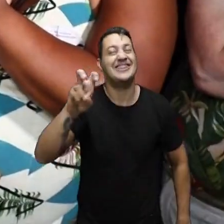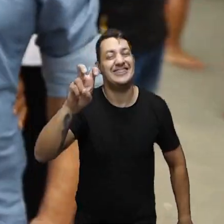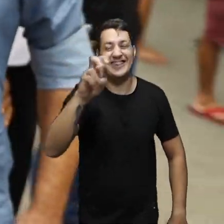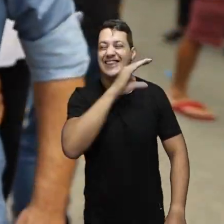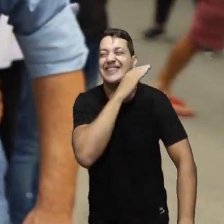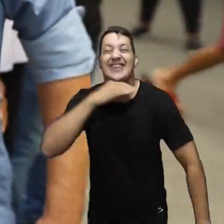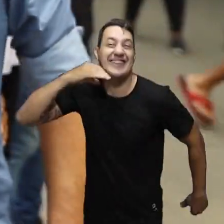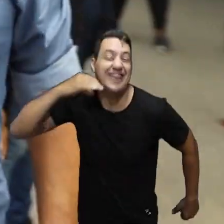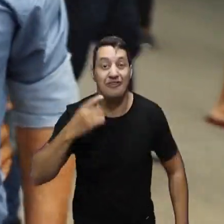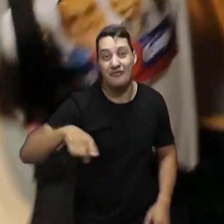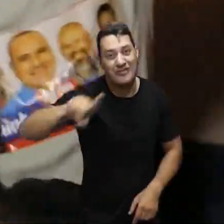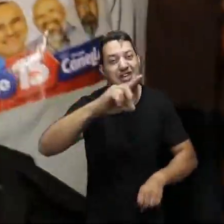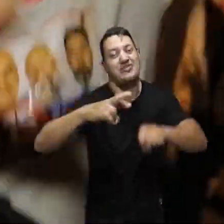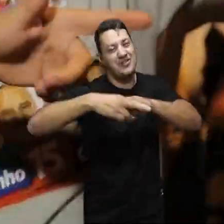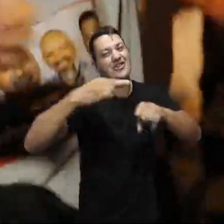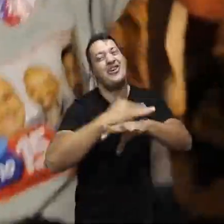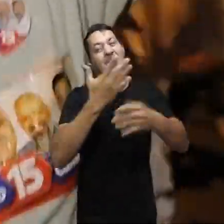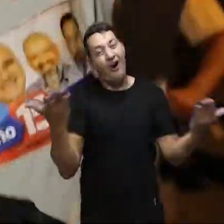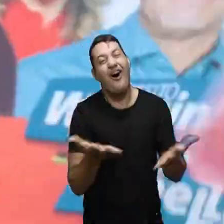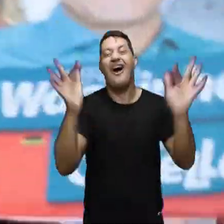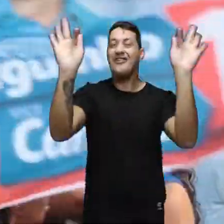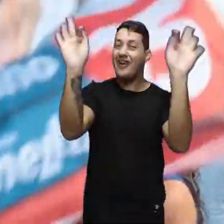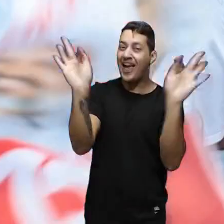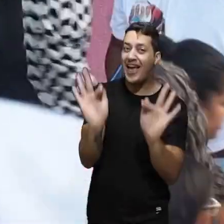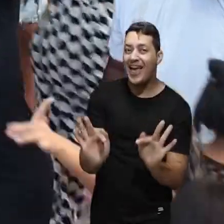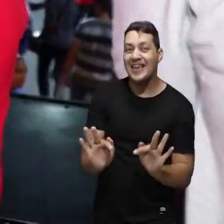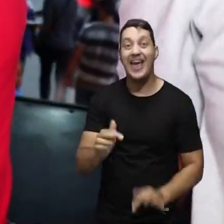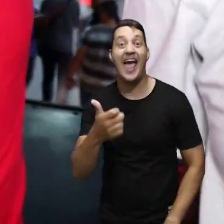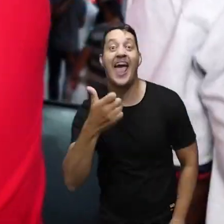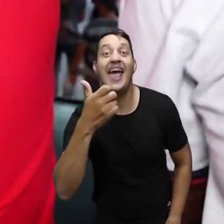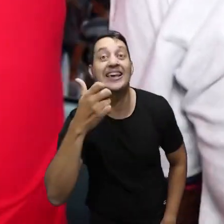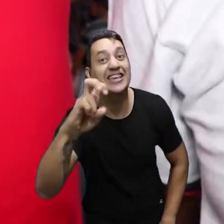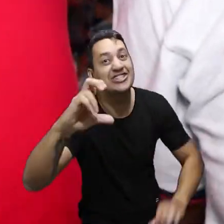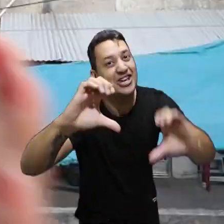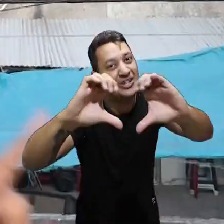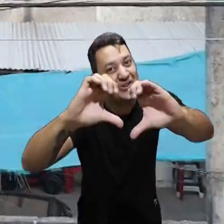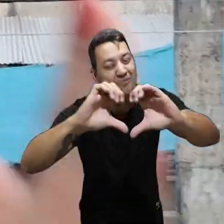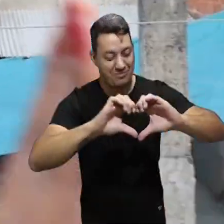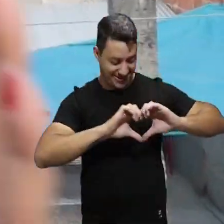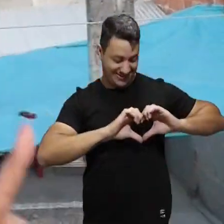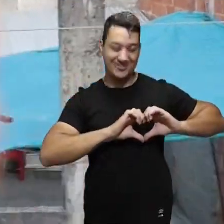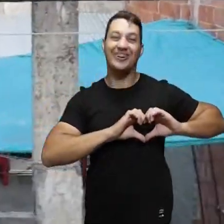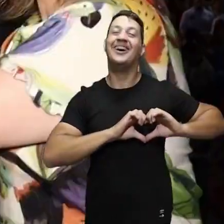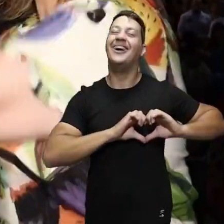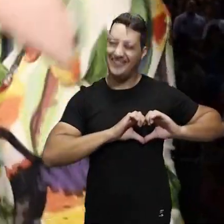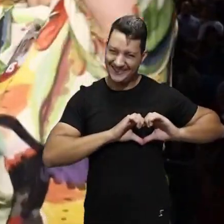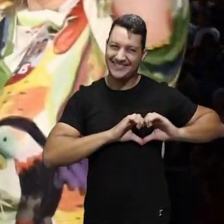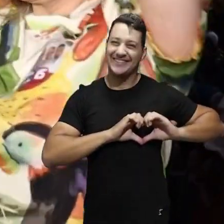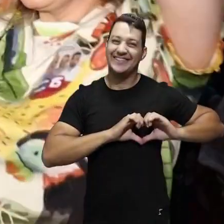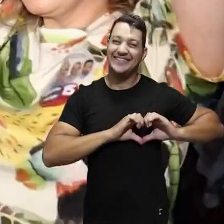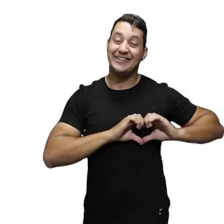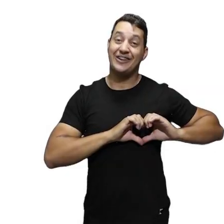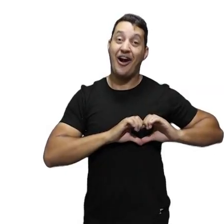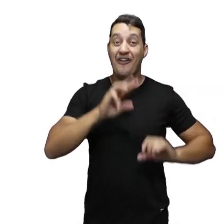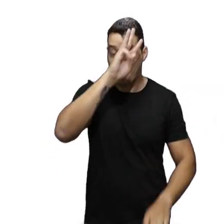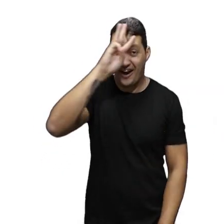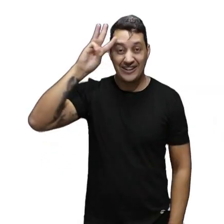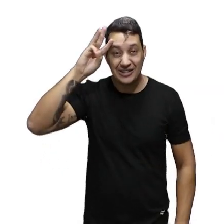Canela, Canela, e tanto o rosto hoje é mais feliz. É 15 no peito!